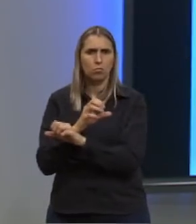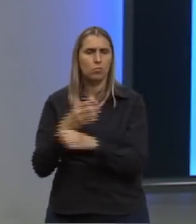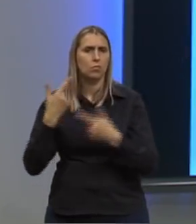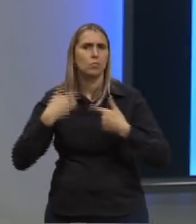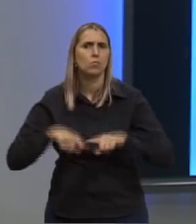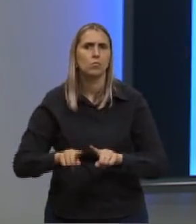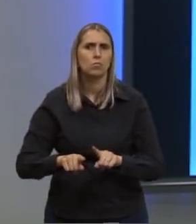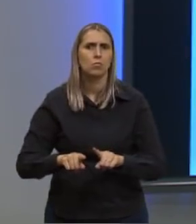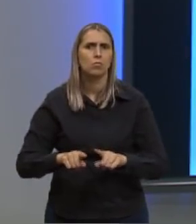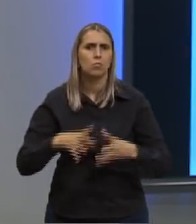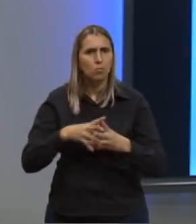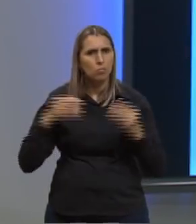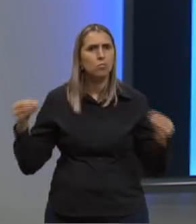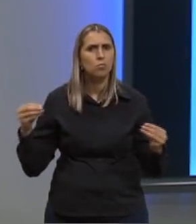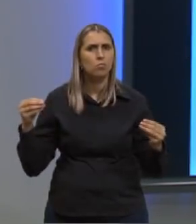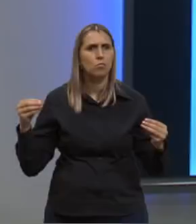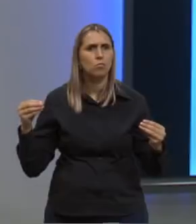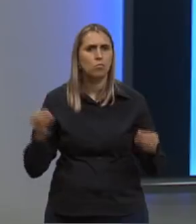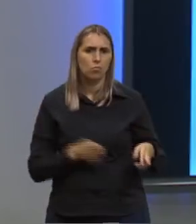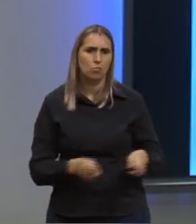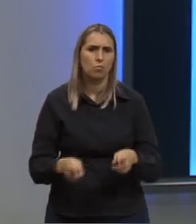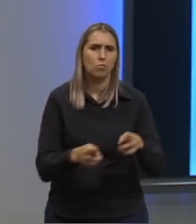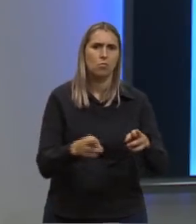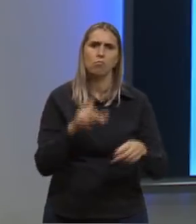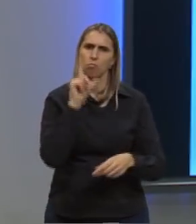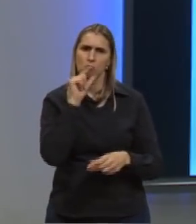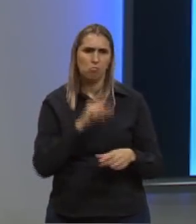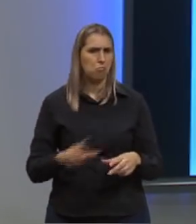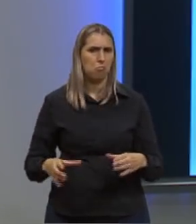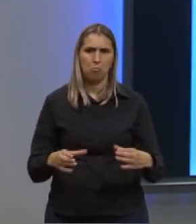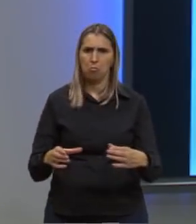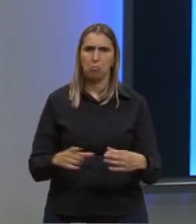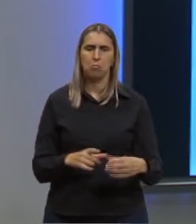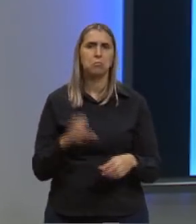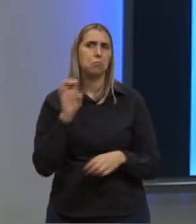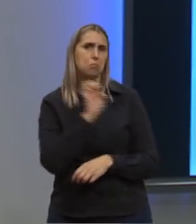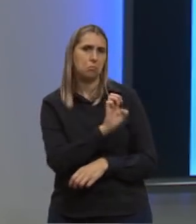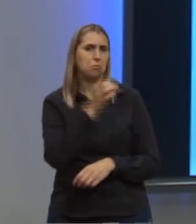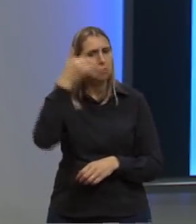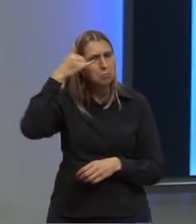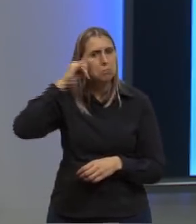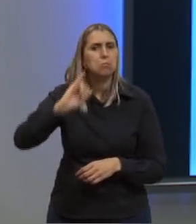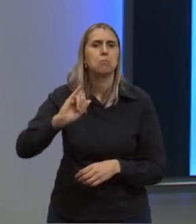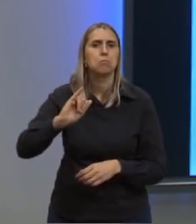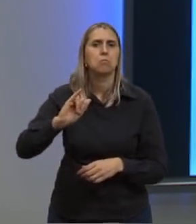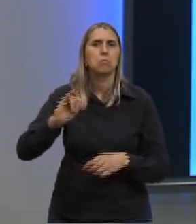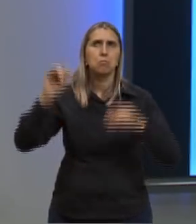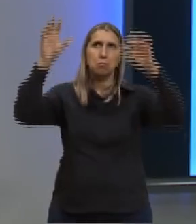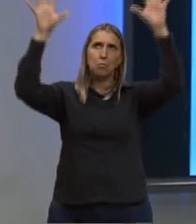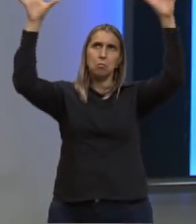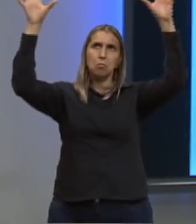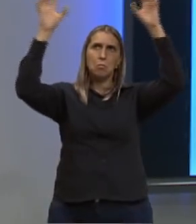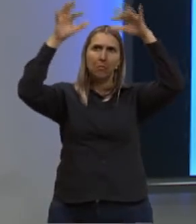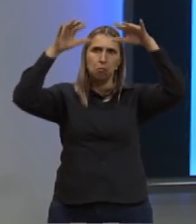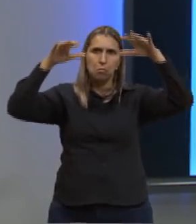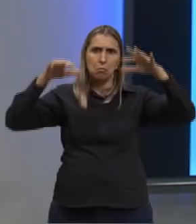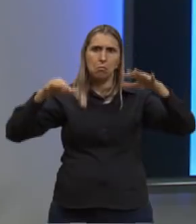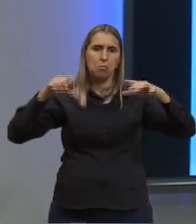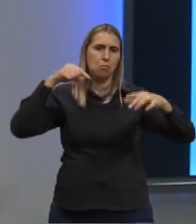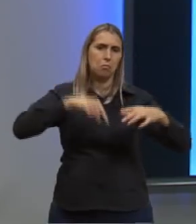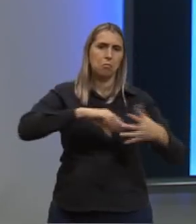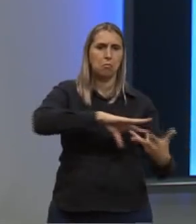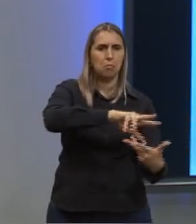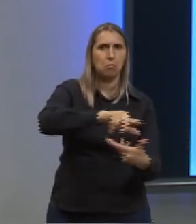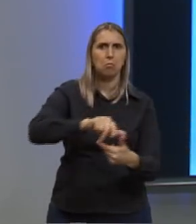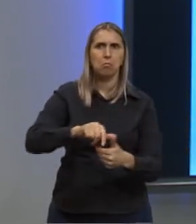provocando o desaparecimento de rios e lagos. E. Evitaram a precipitação de água até a superfície da Terra,